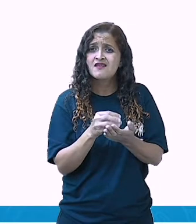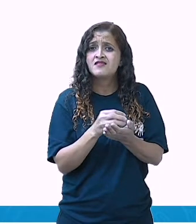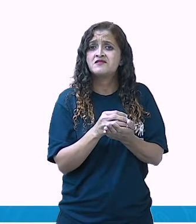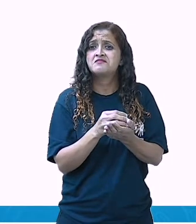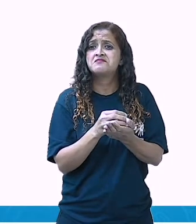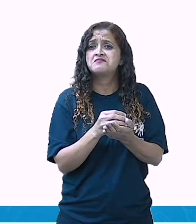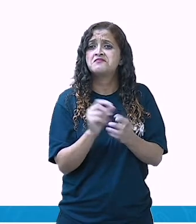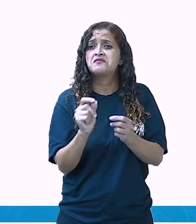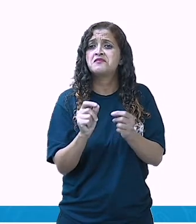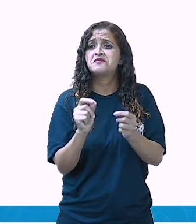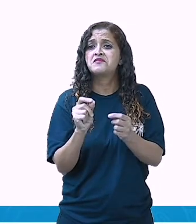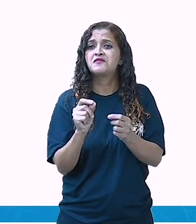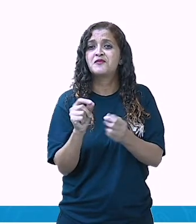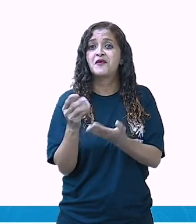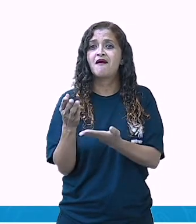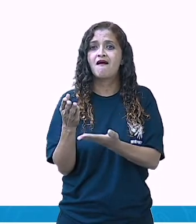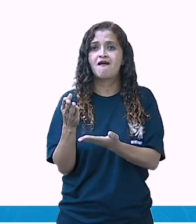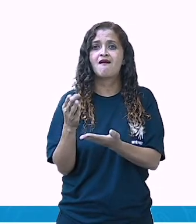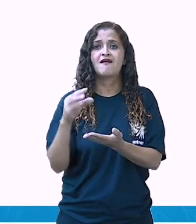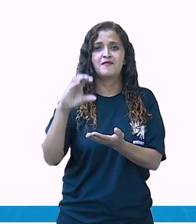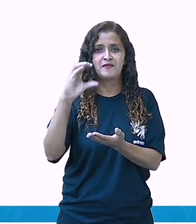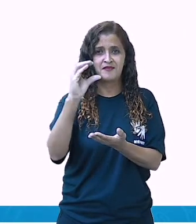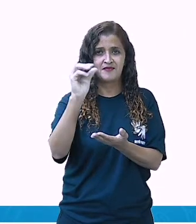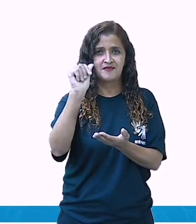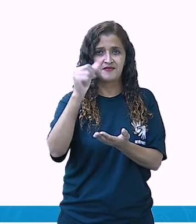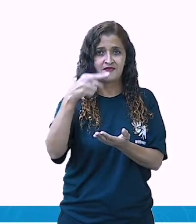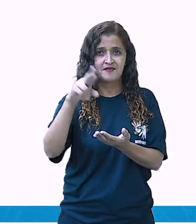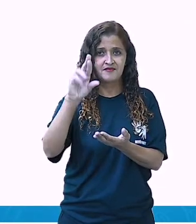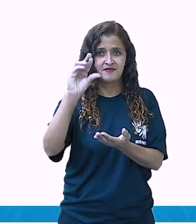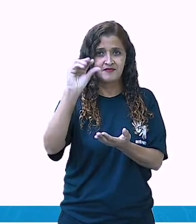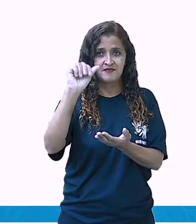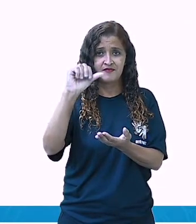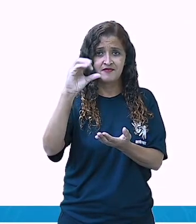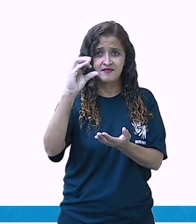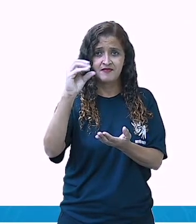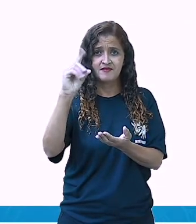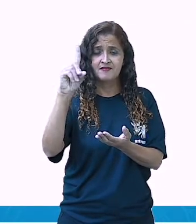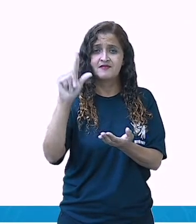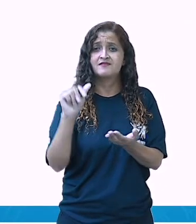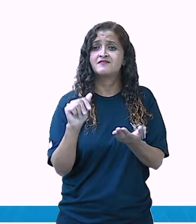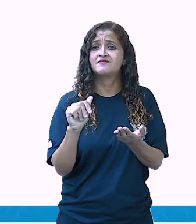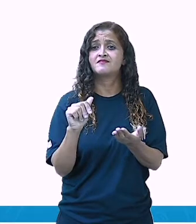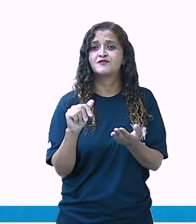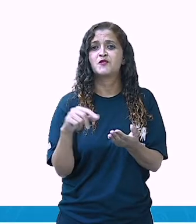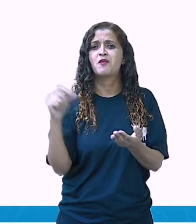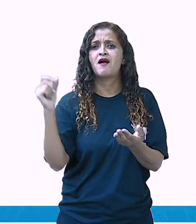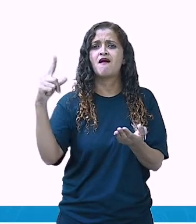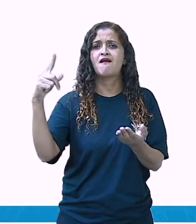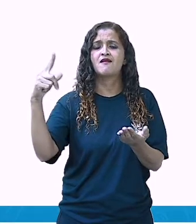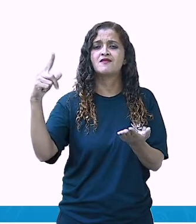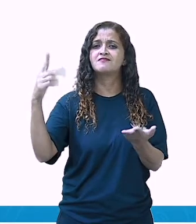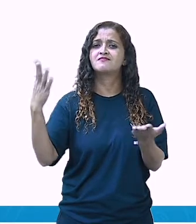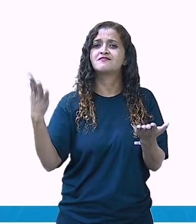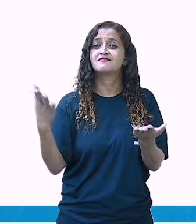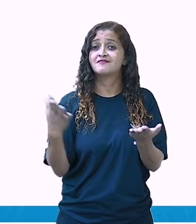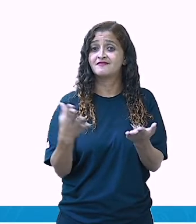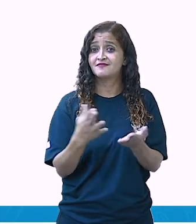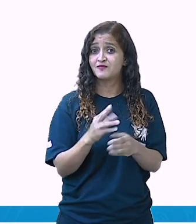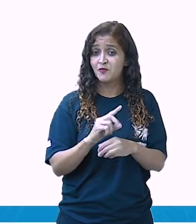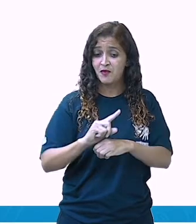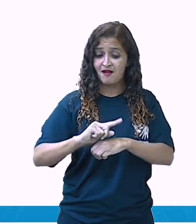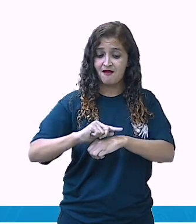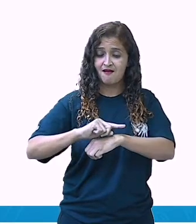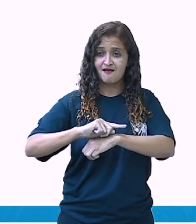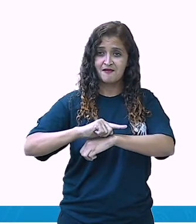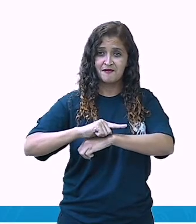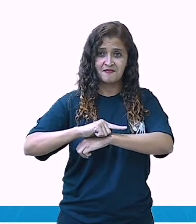compra este outro animal? Olha, caracol. Quem me compra um raio de sol? Um largato,